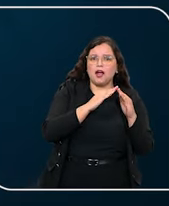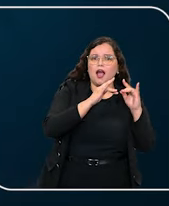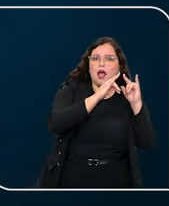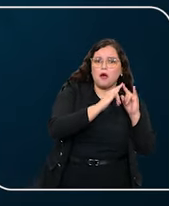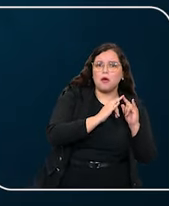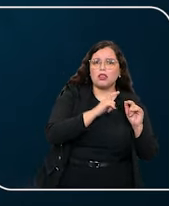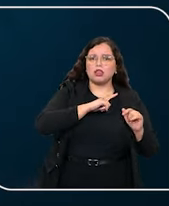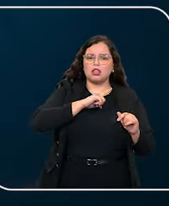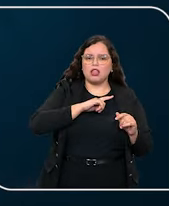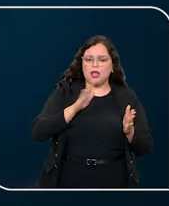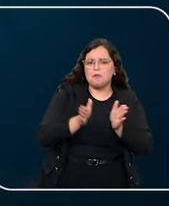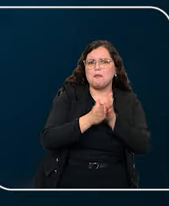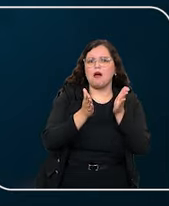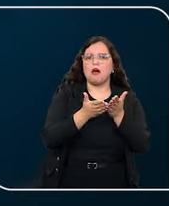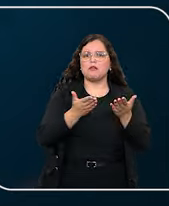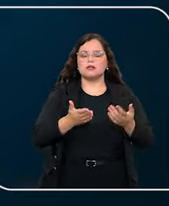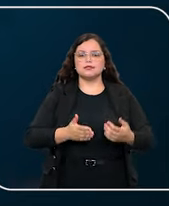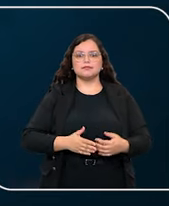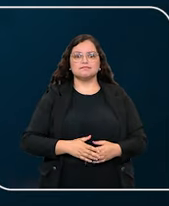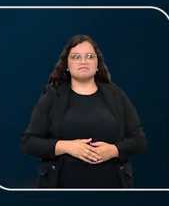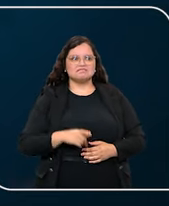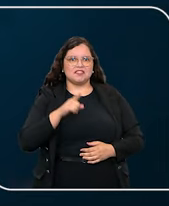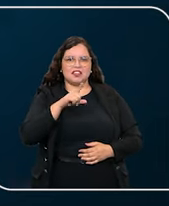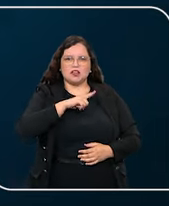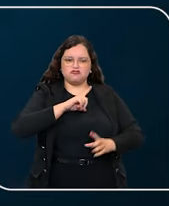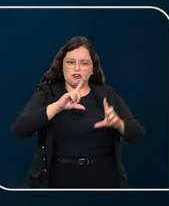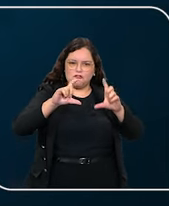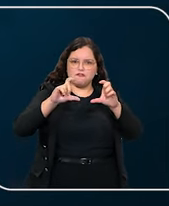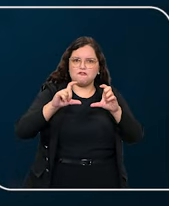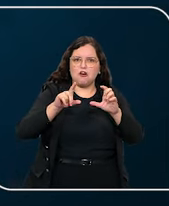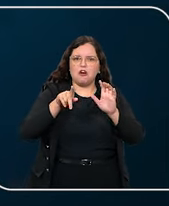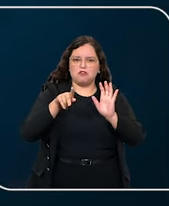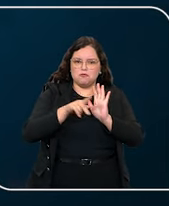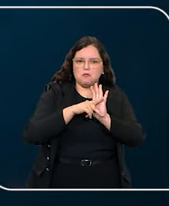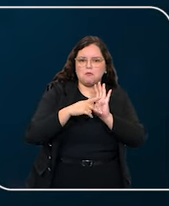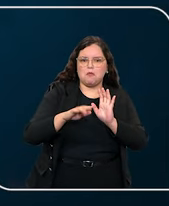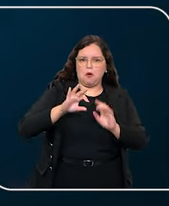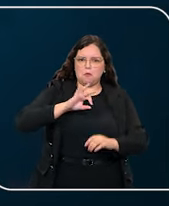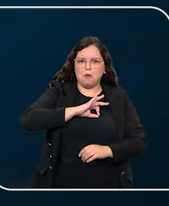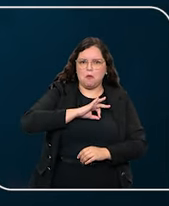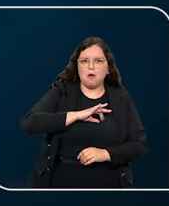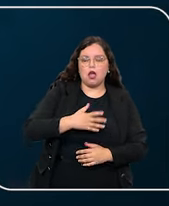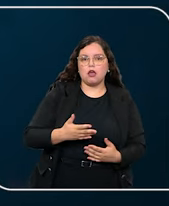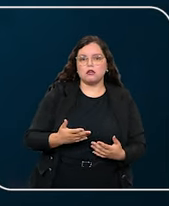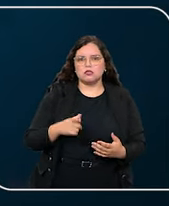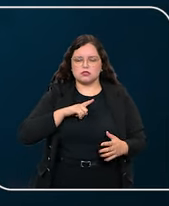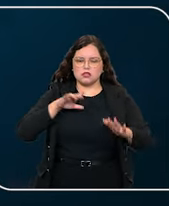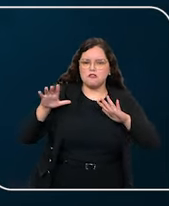pobre. departamento de polícia foram apresentadas as fotos de suspeitos e a vítima disse...